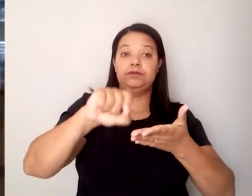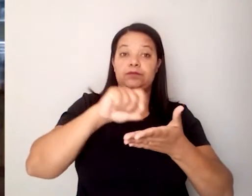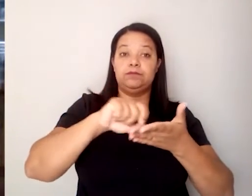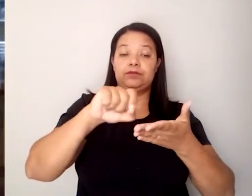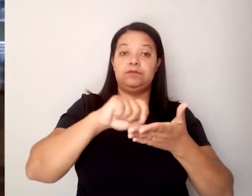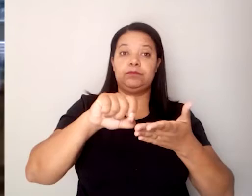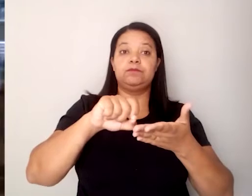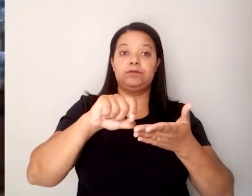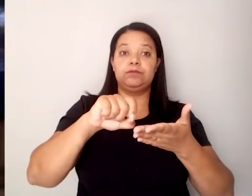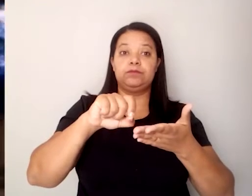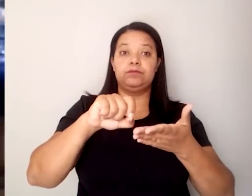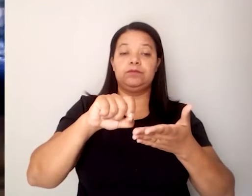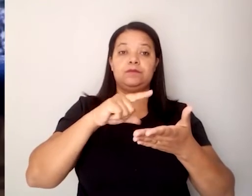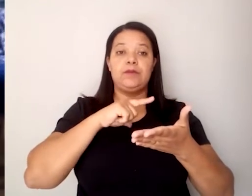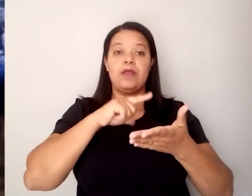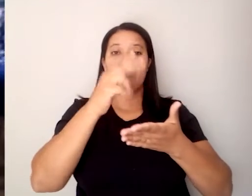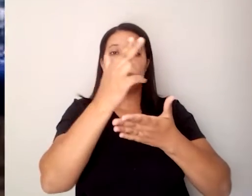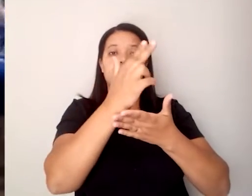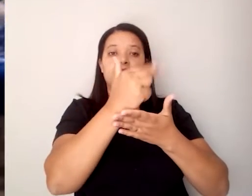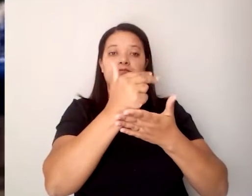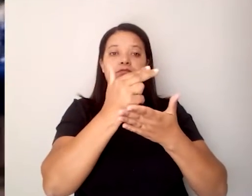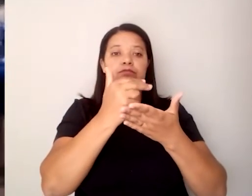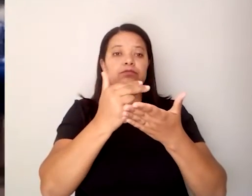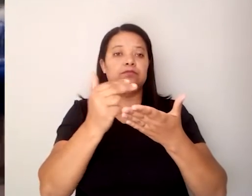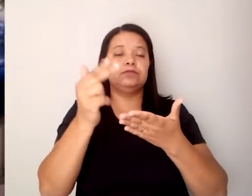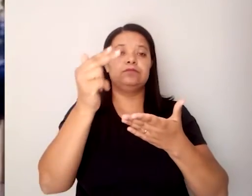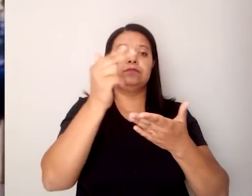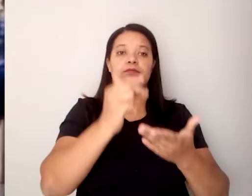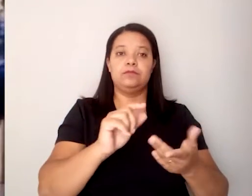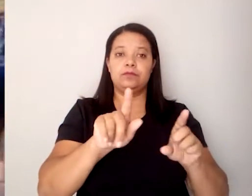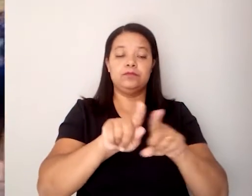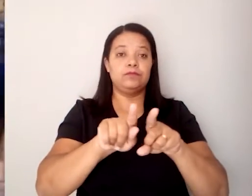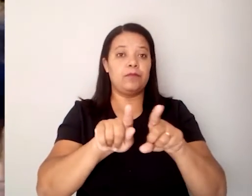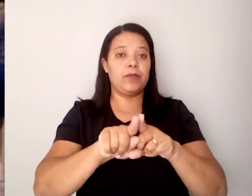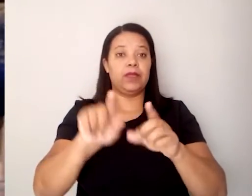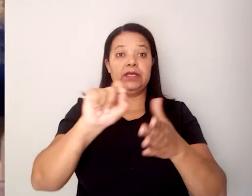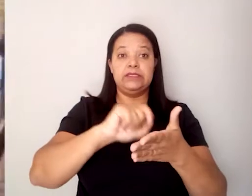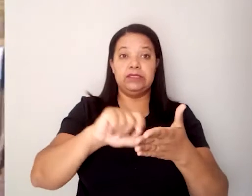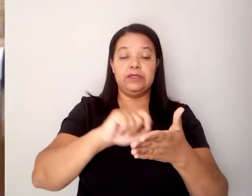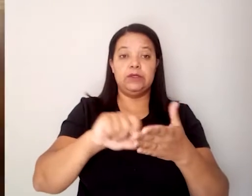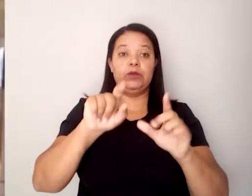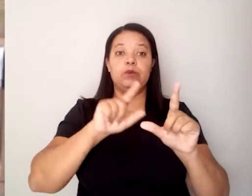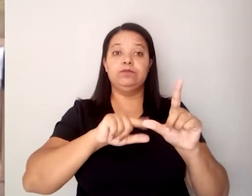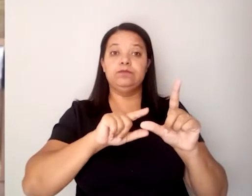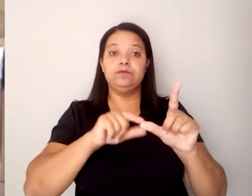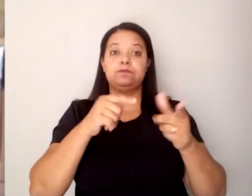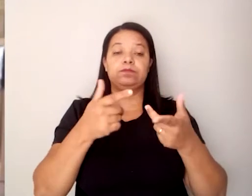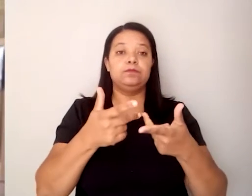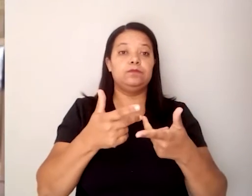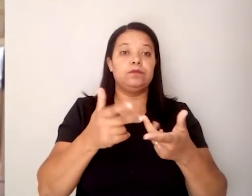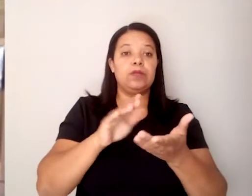temos, desenhos, mas também escritos verbalmente em livros que foram